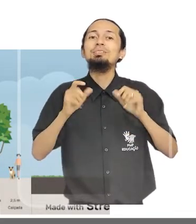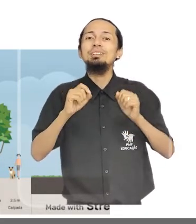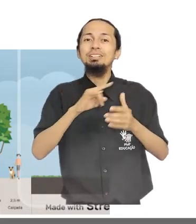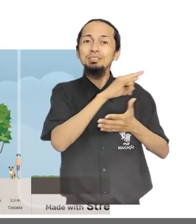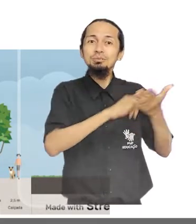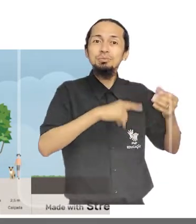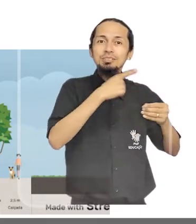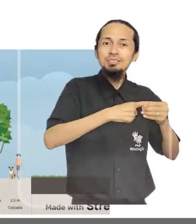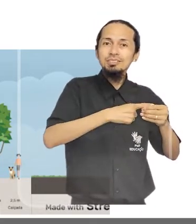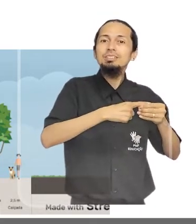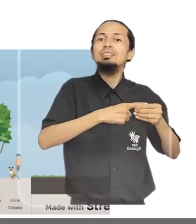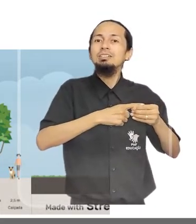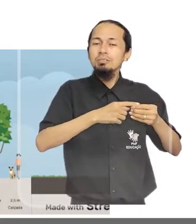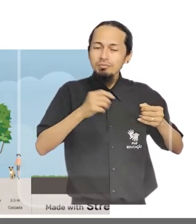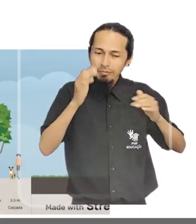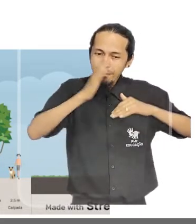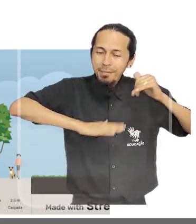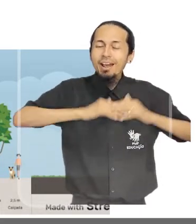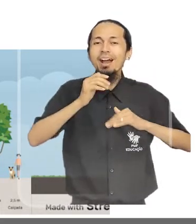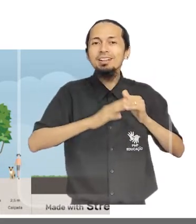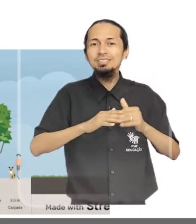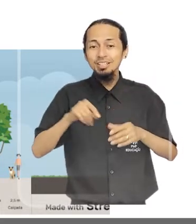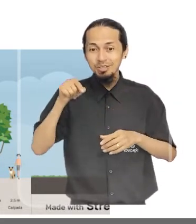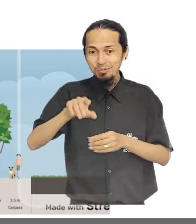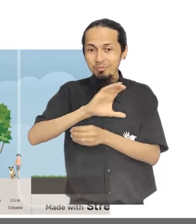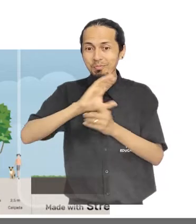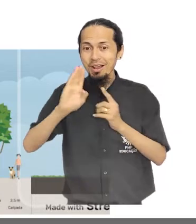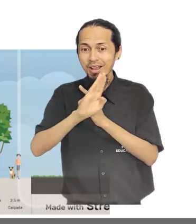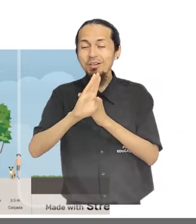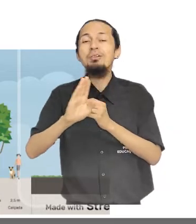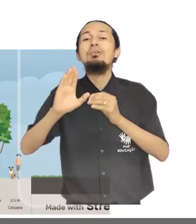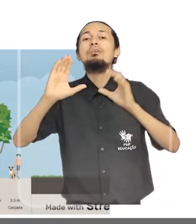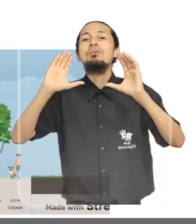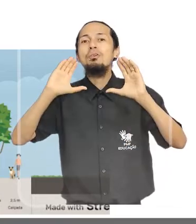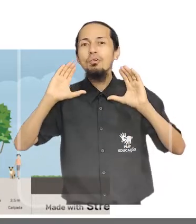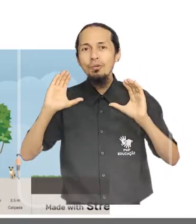prevê seja executado e torne o bairro mais completo.